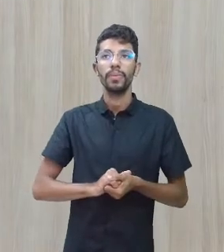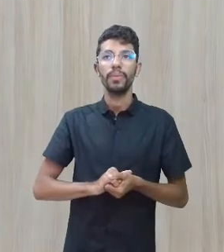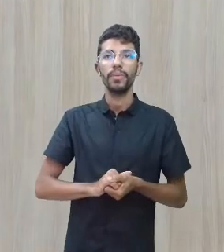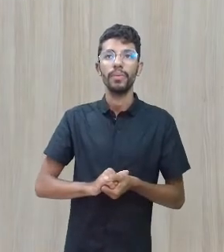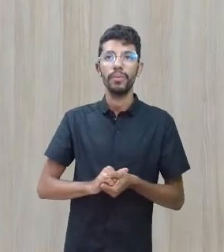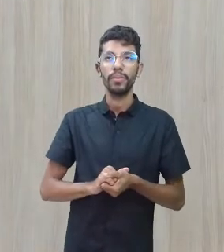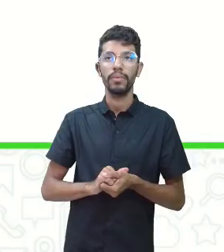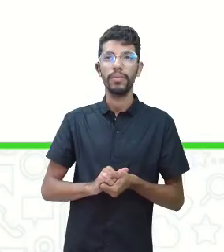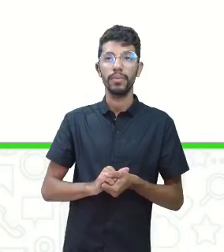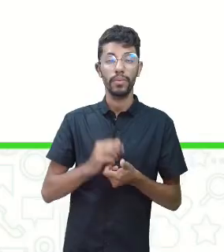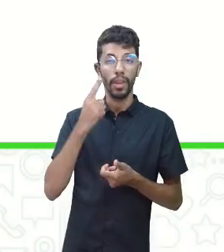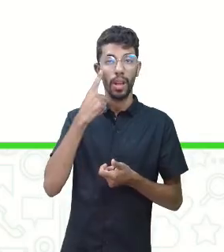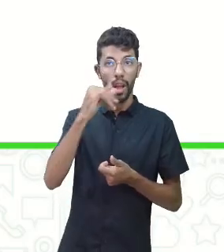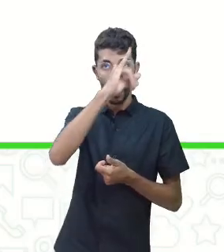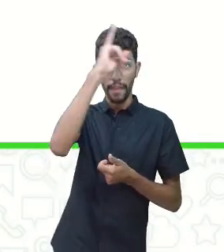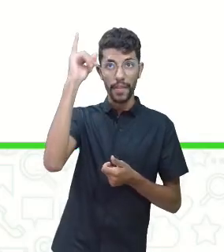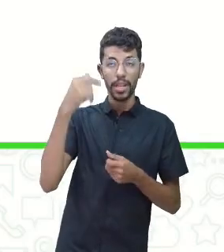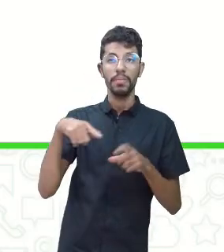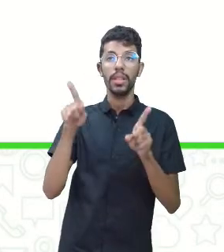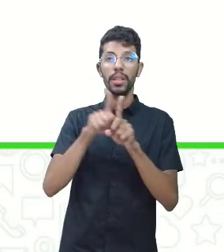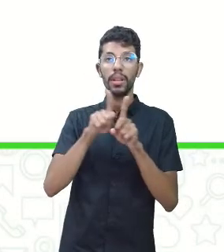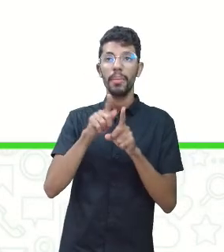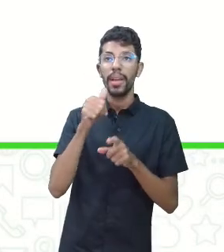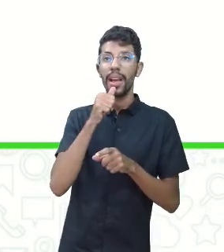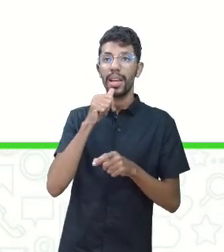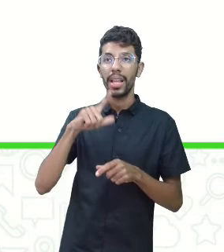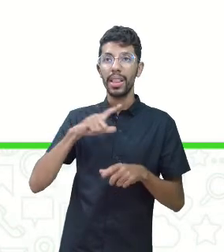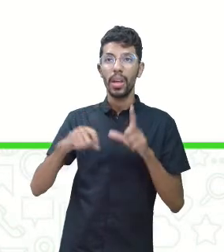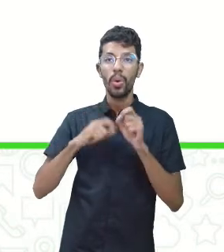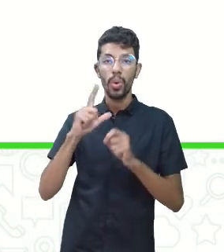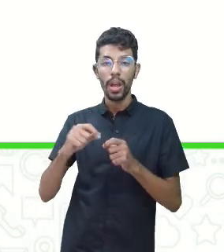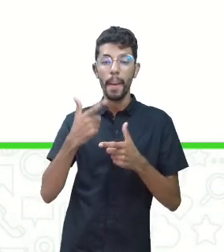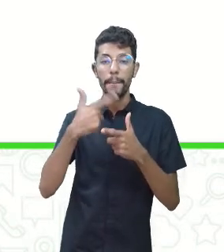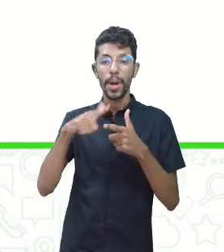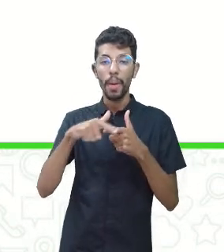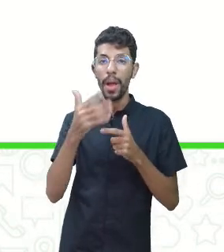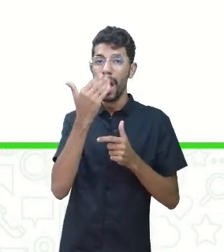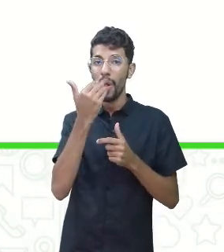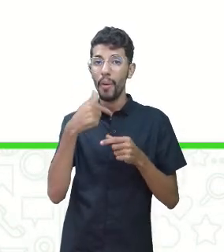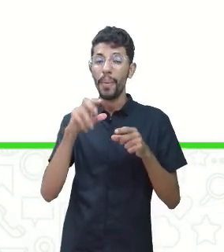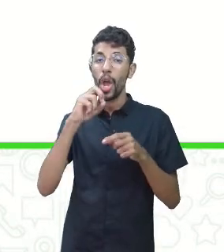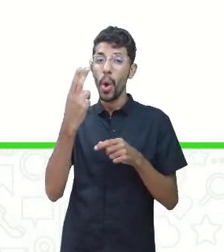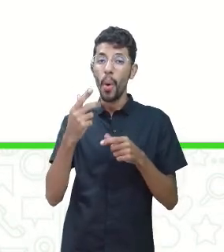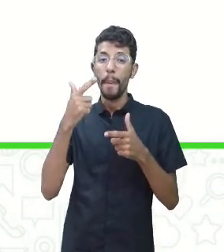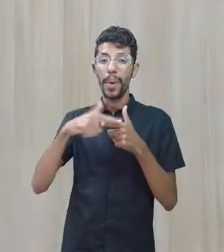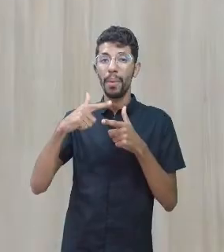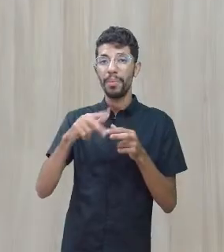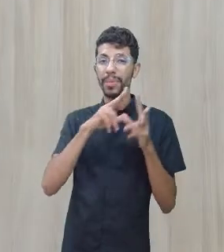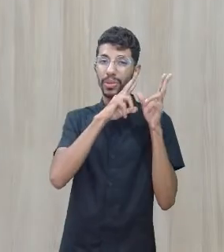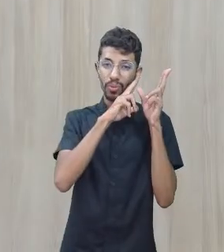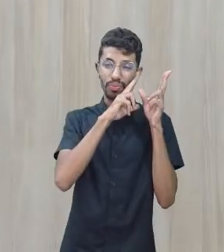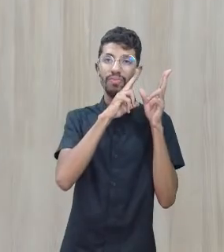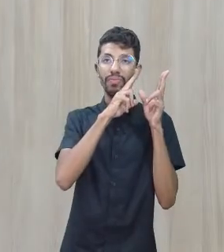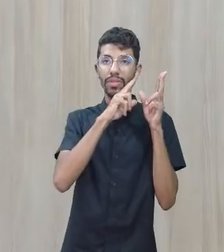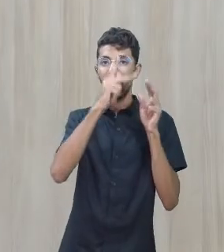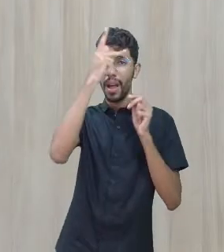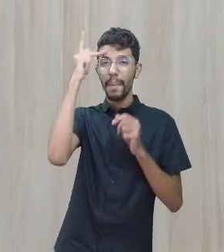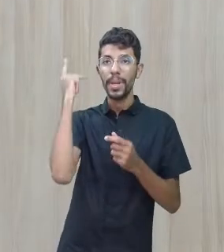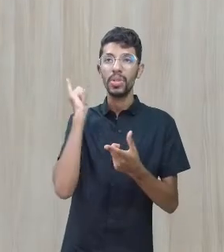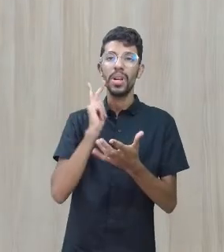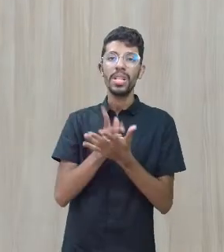Ela ainda apresenta distúrbios alimentares ou de sono. É aquela pessoa que está sempre sem